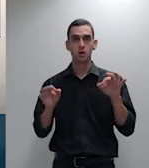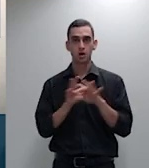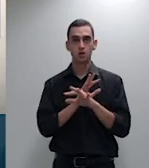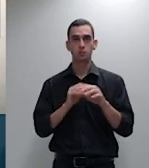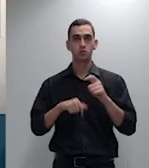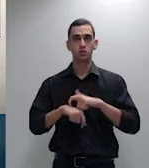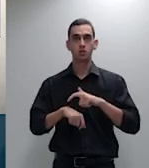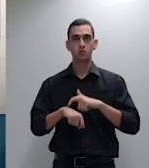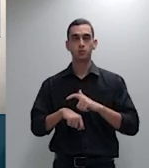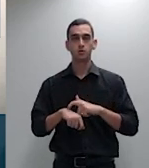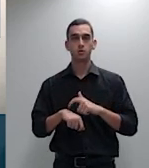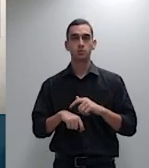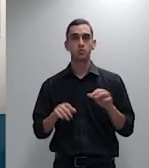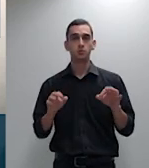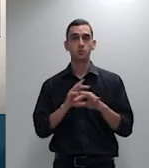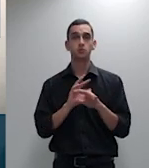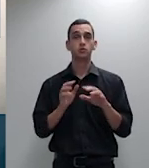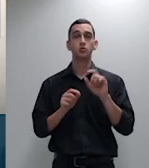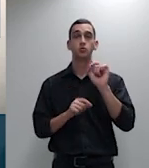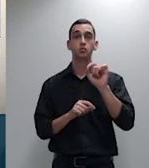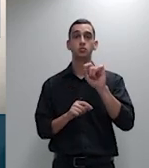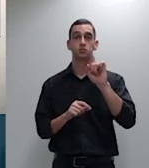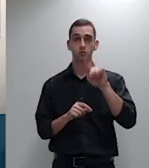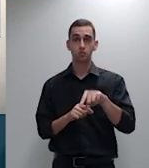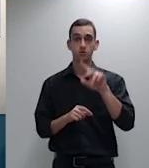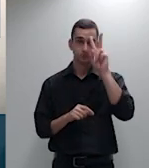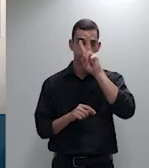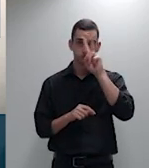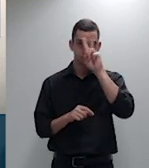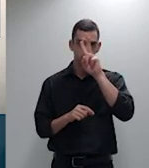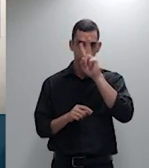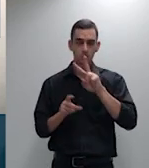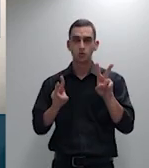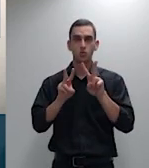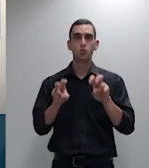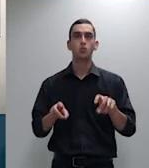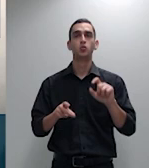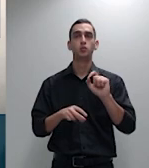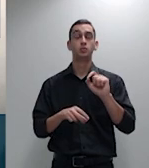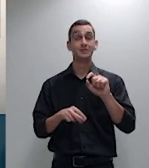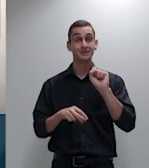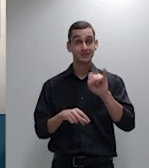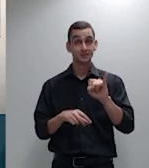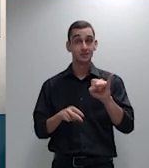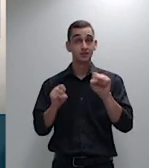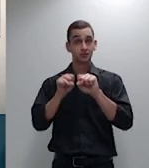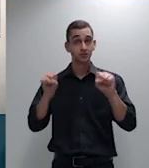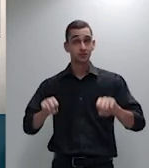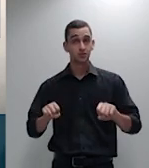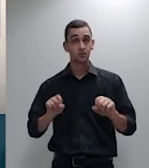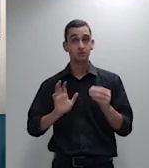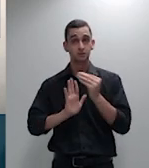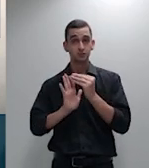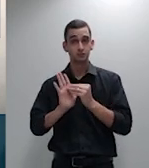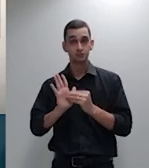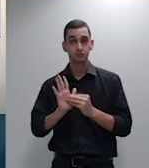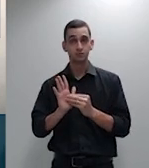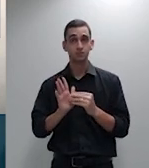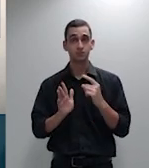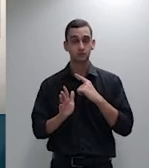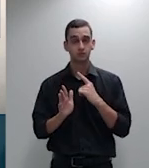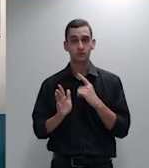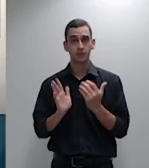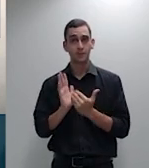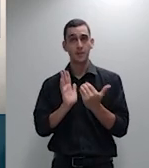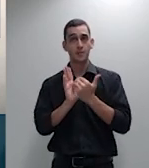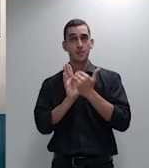lembrando que sobrecarregar um sistema que já está trabalhando no seu